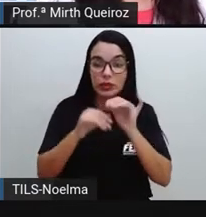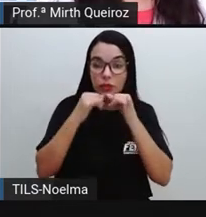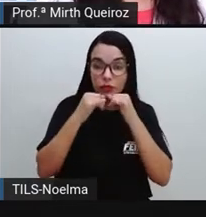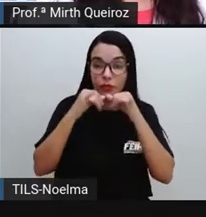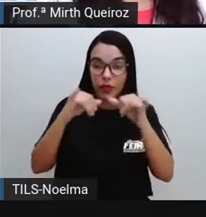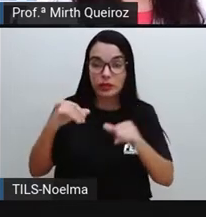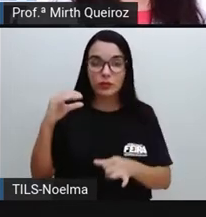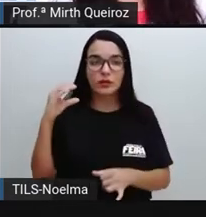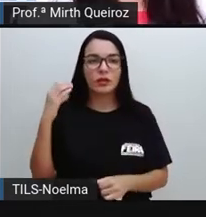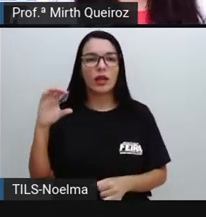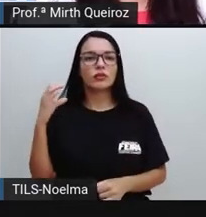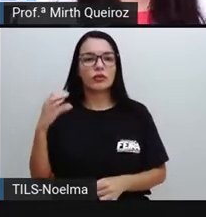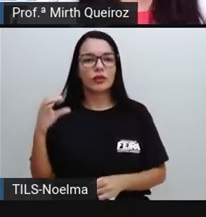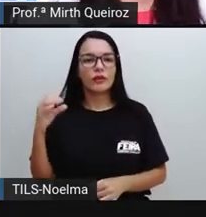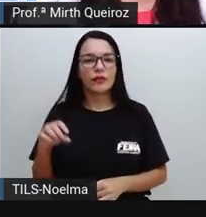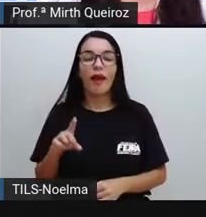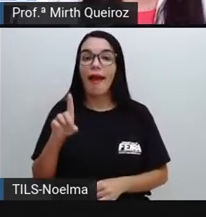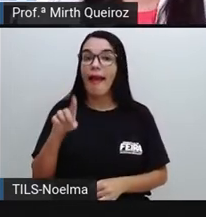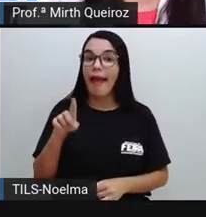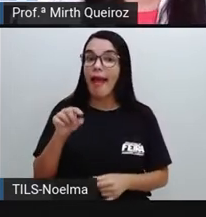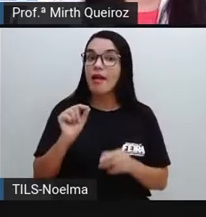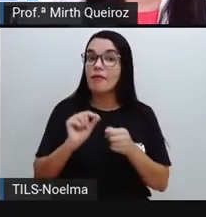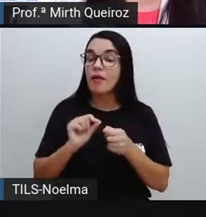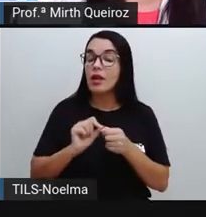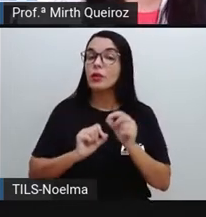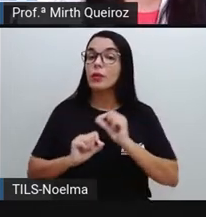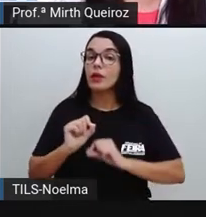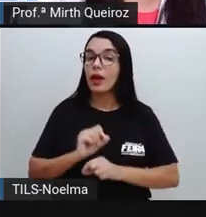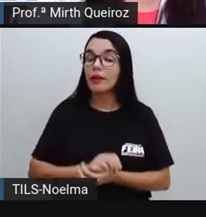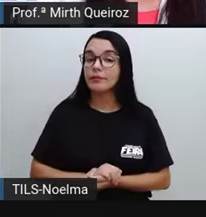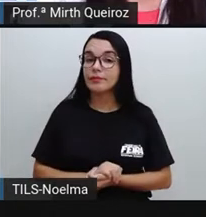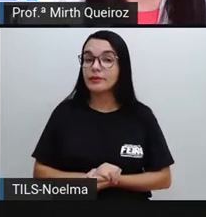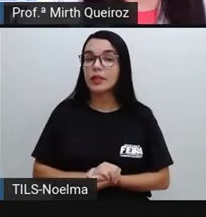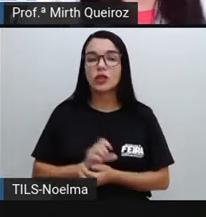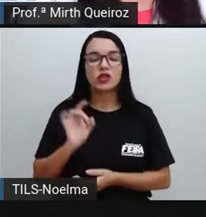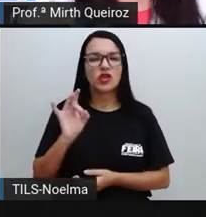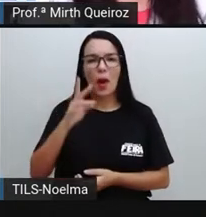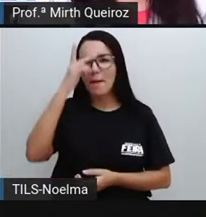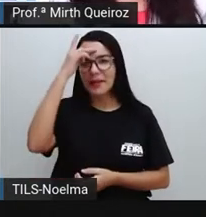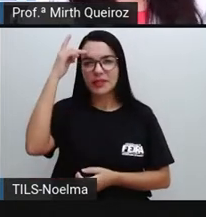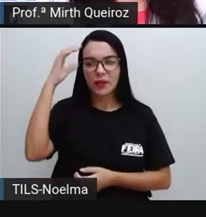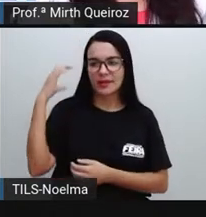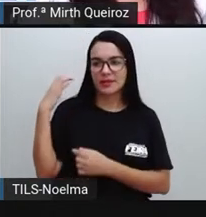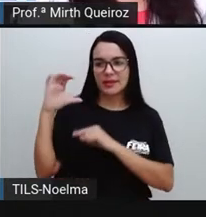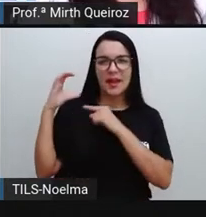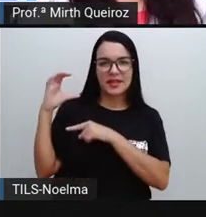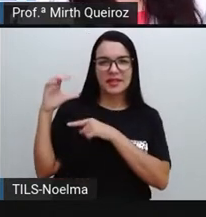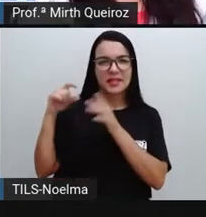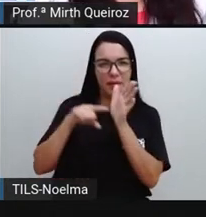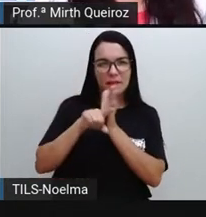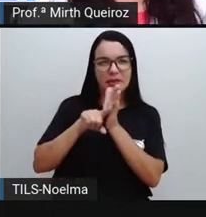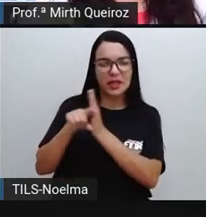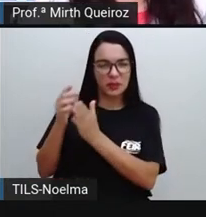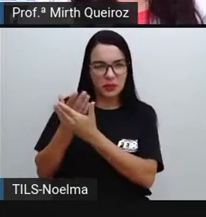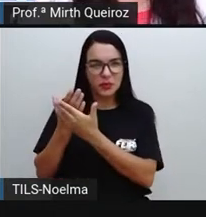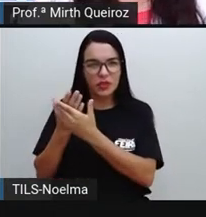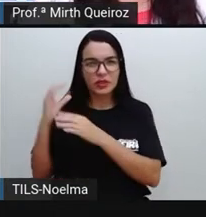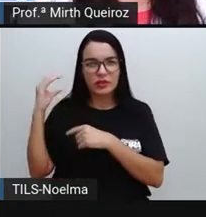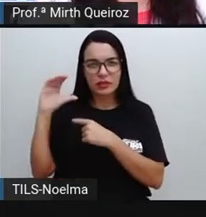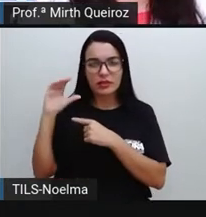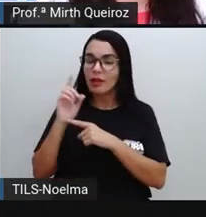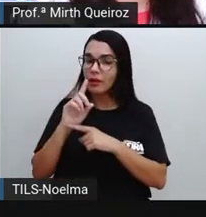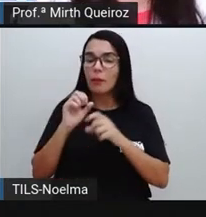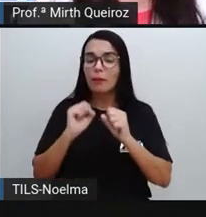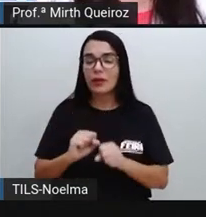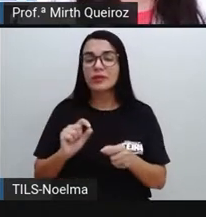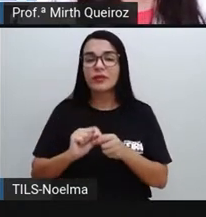produzido não somente por cientista. Nós vimos que ele pode ser produzido em uma universidade, em uma